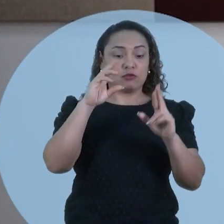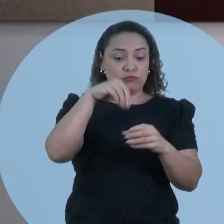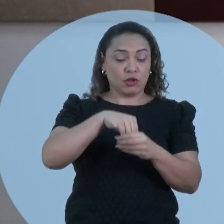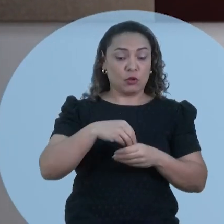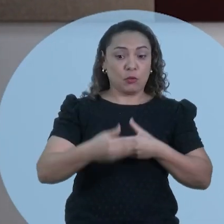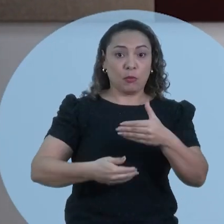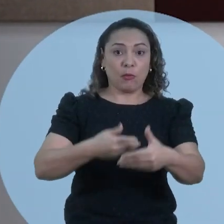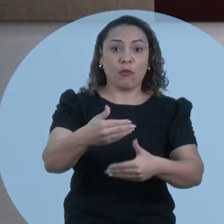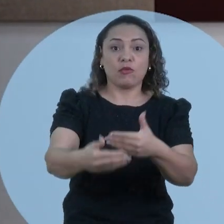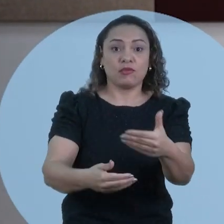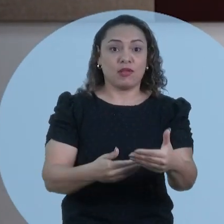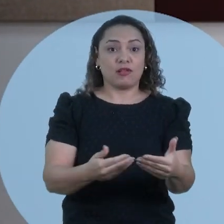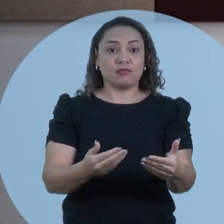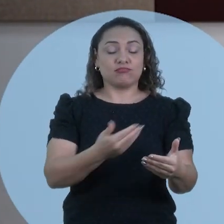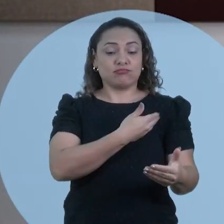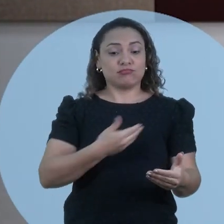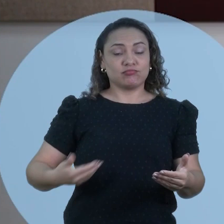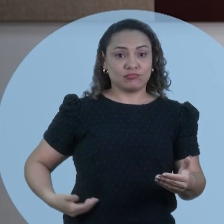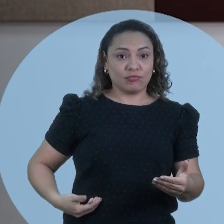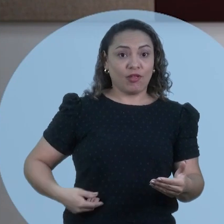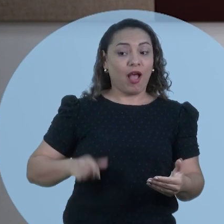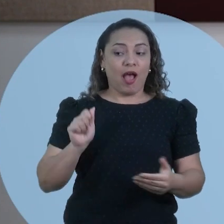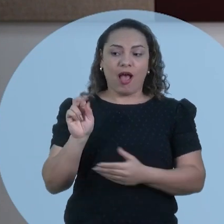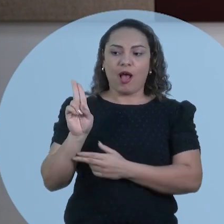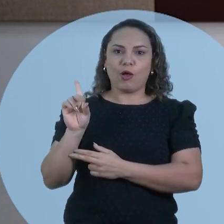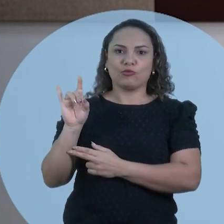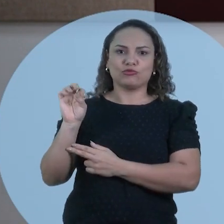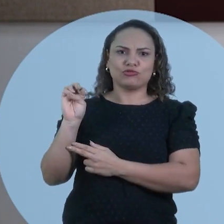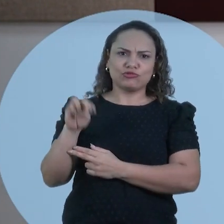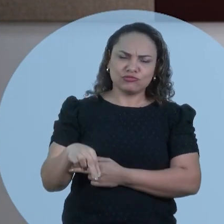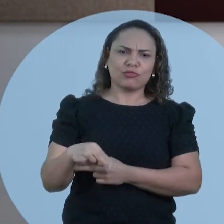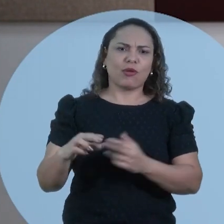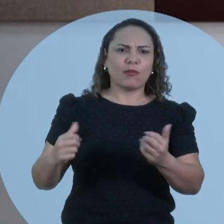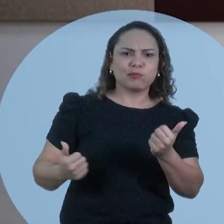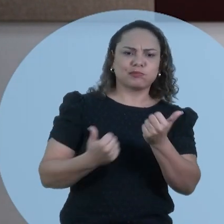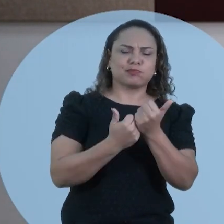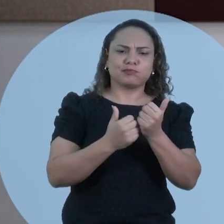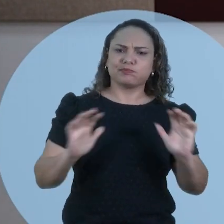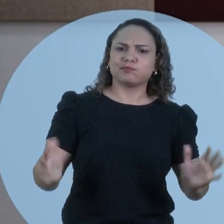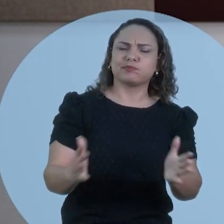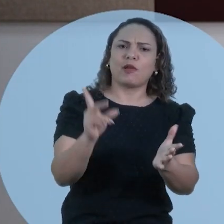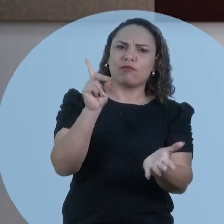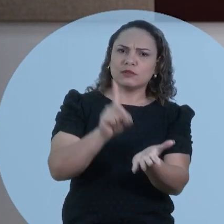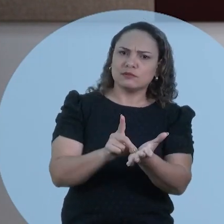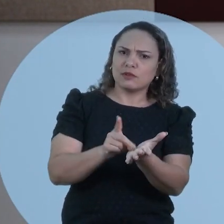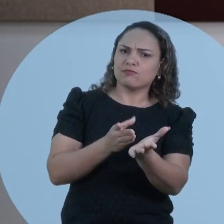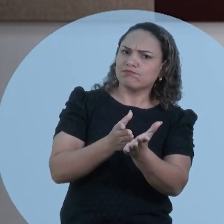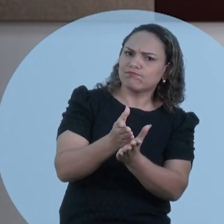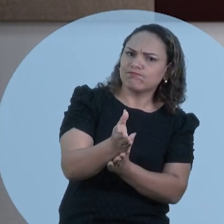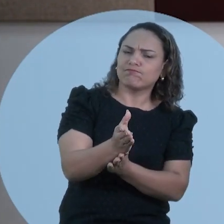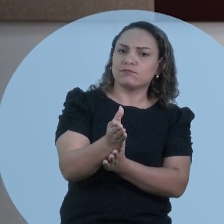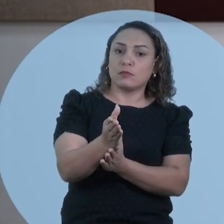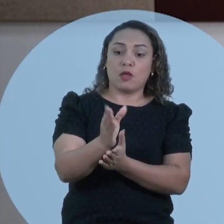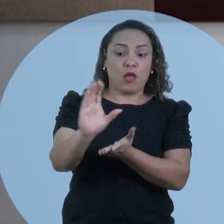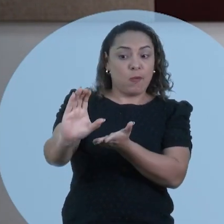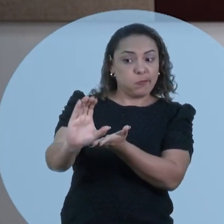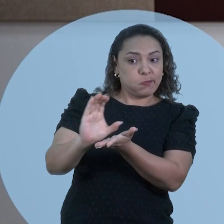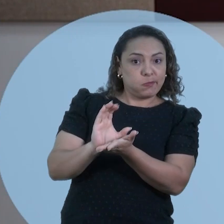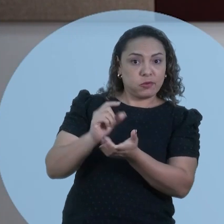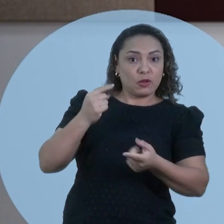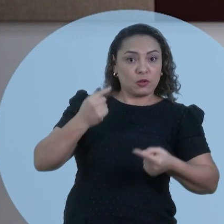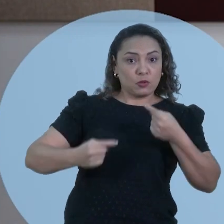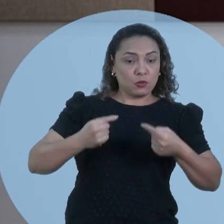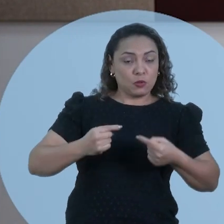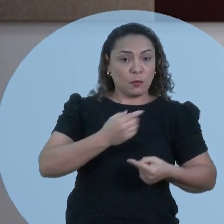nos processos organizacionais, a UDI contribui para a melhoria, economicidade e efetividade na execução dos recursos públicos